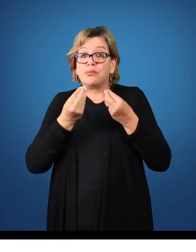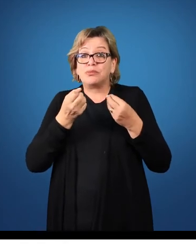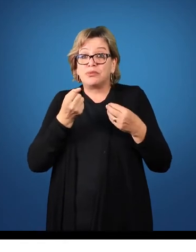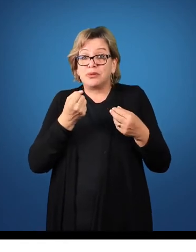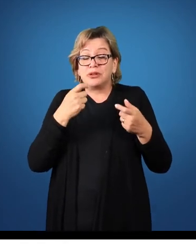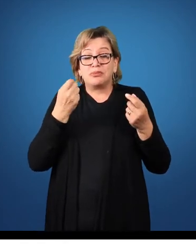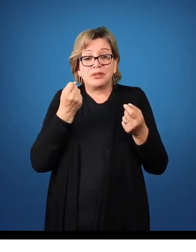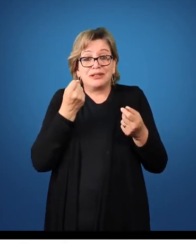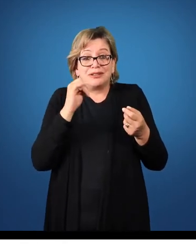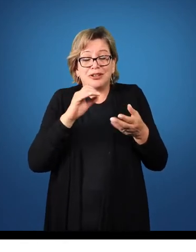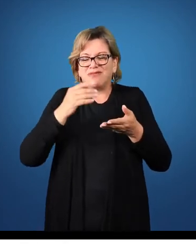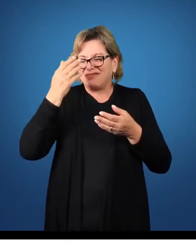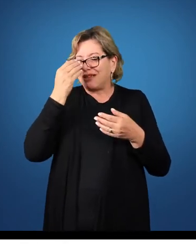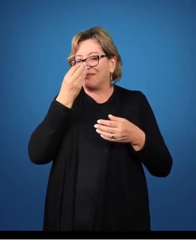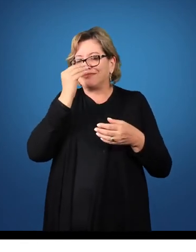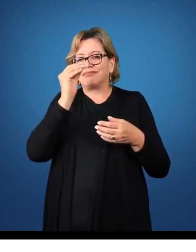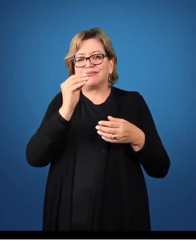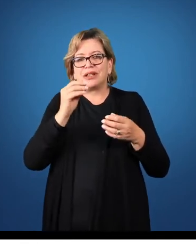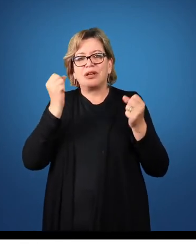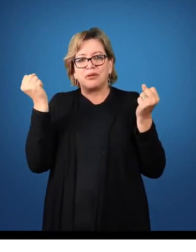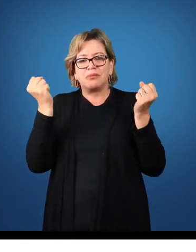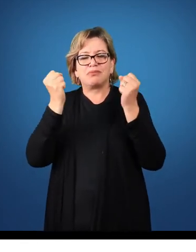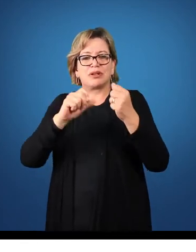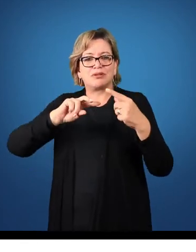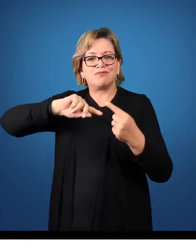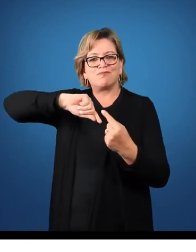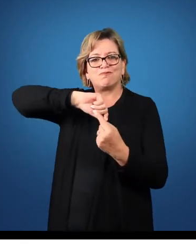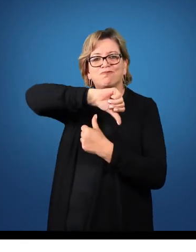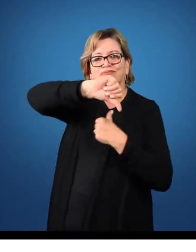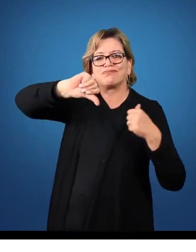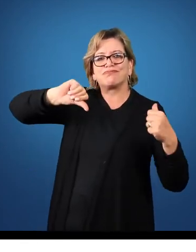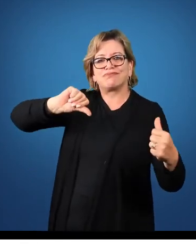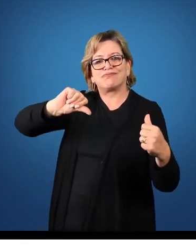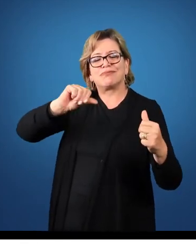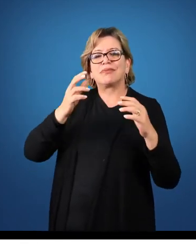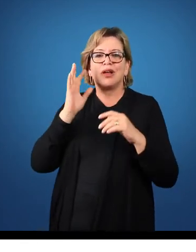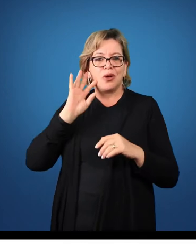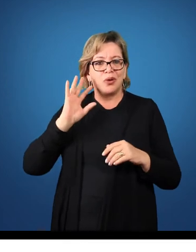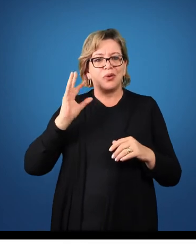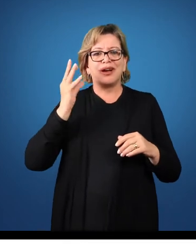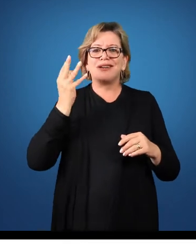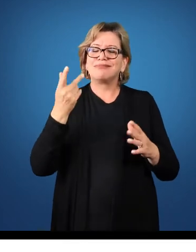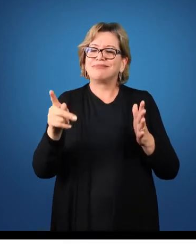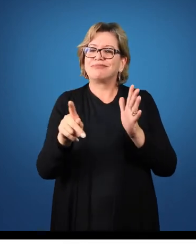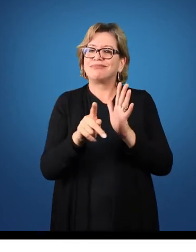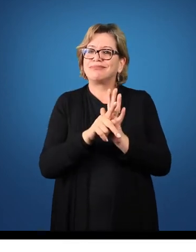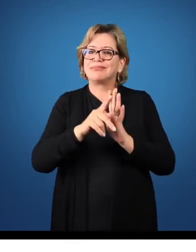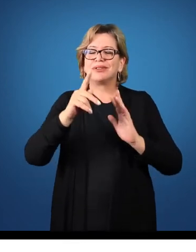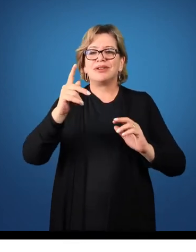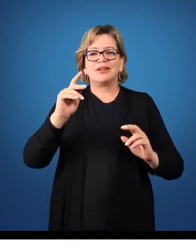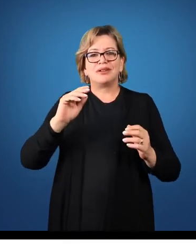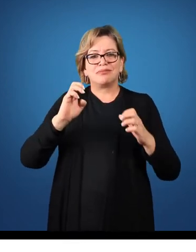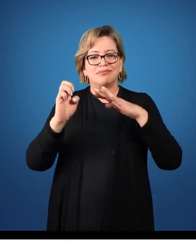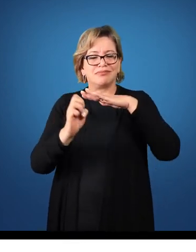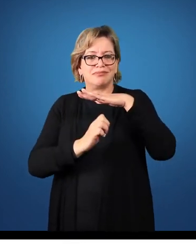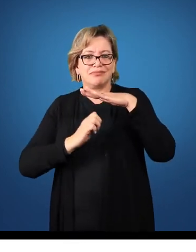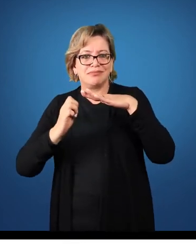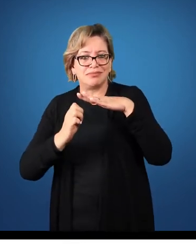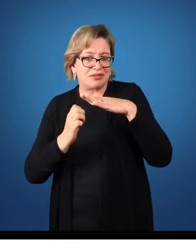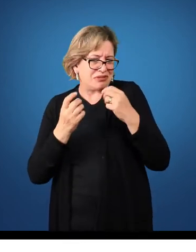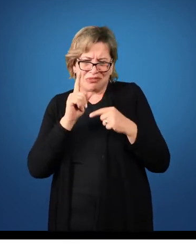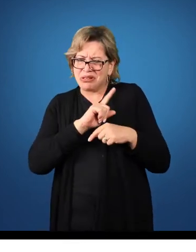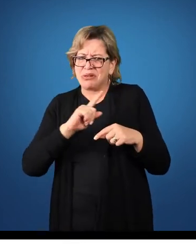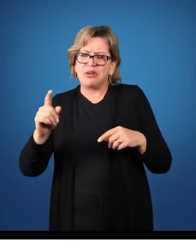considerar eu posso estar desvirtuando o resultado da empresa. E isso não será agradável